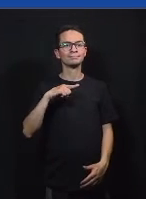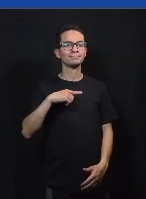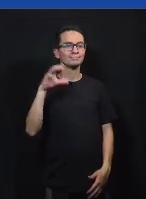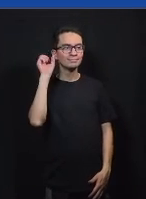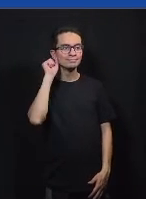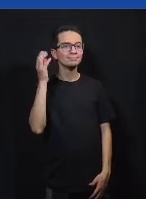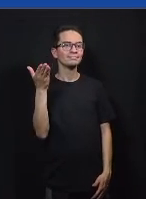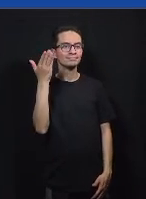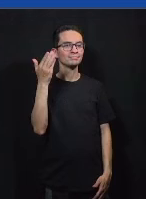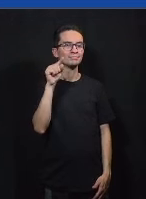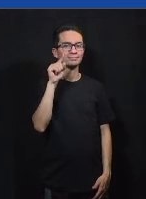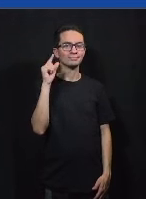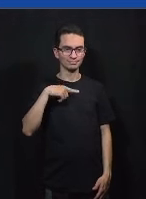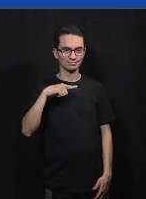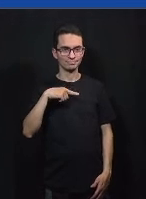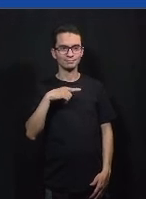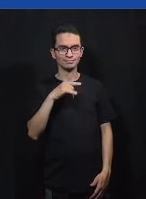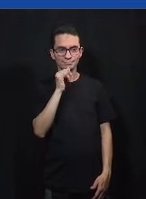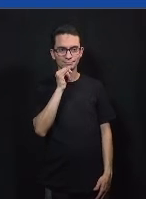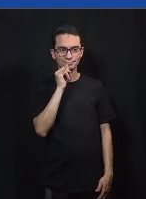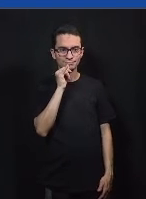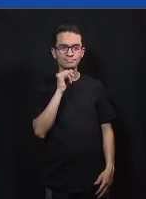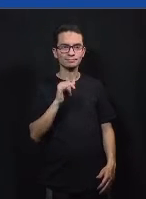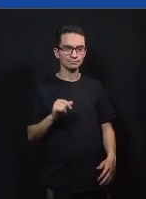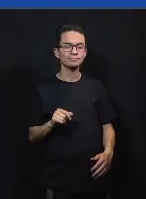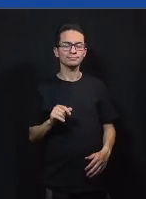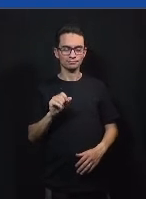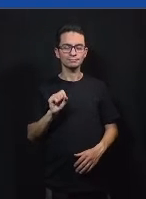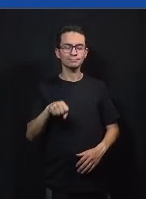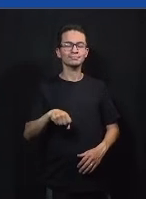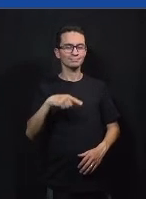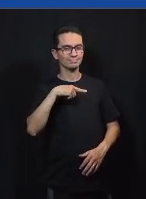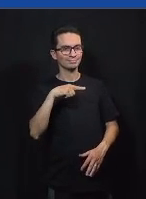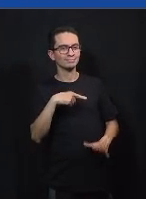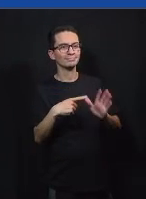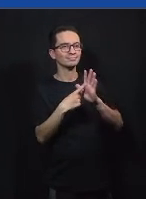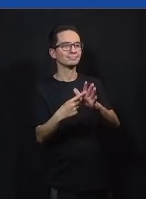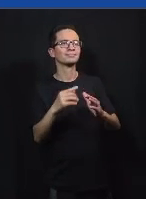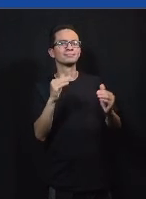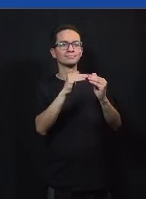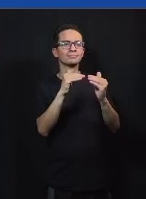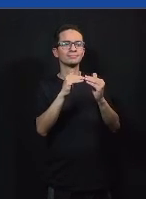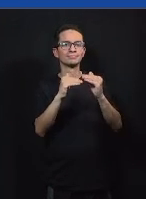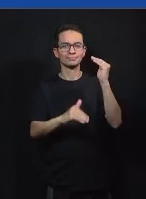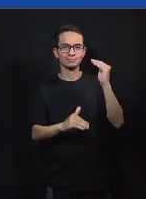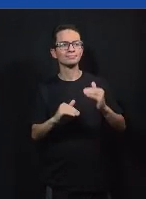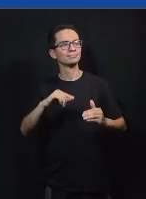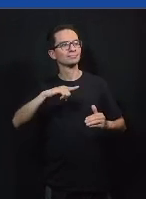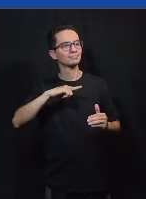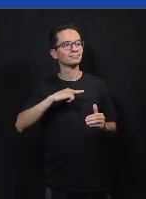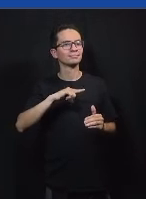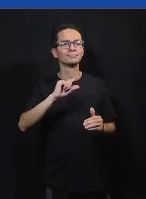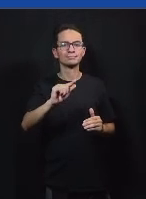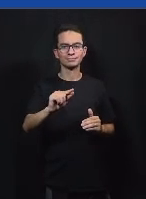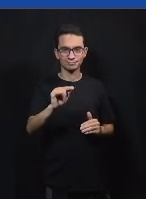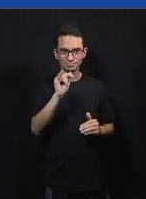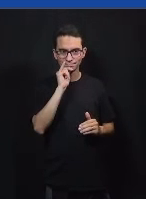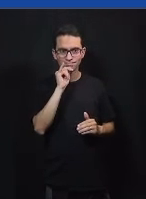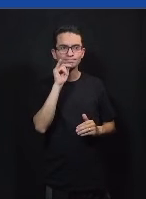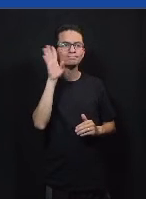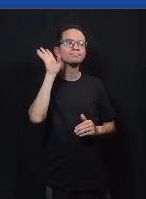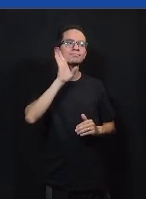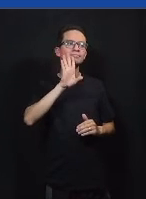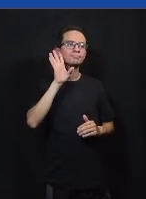nossa tarefa de caso ser coerente e mostrar que mesmo que você concorde ou você defenda até como omissão no nosso caso um